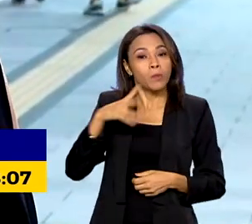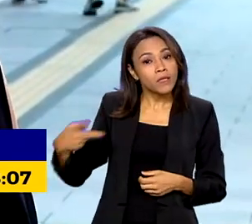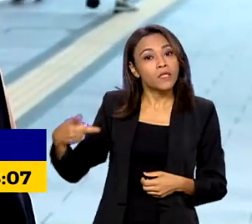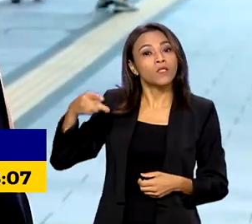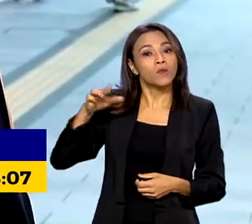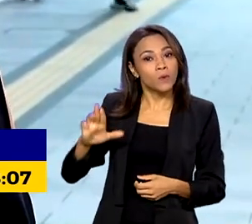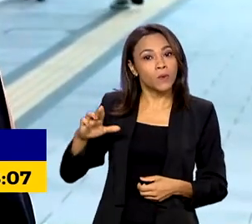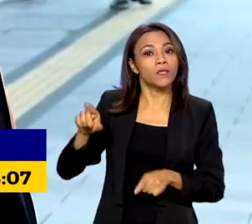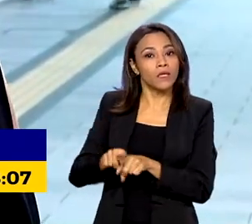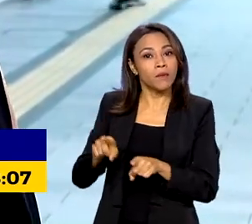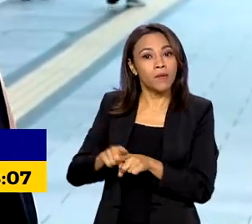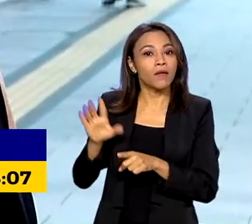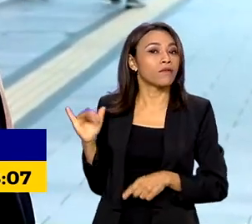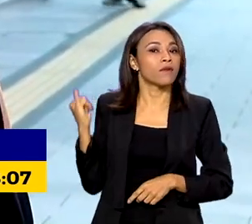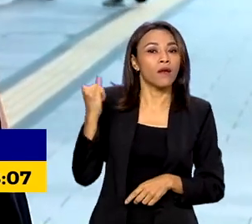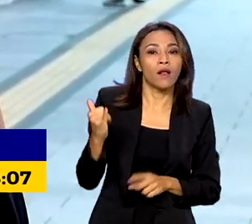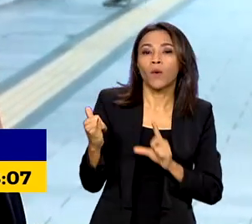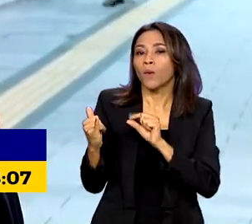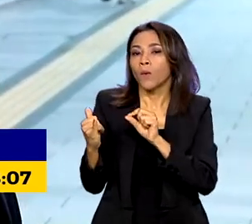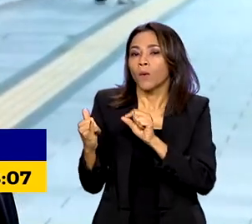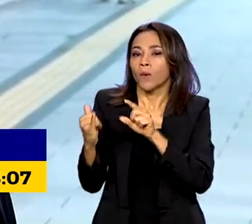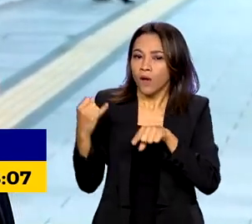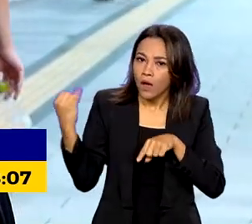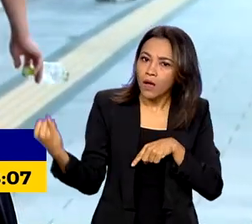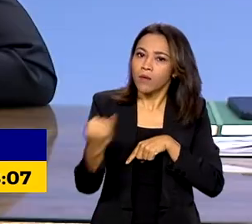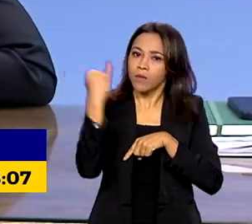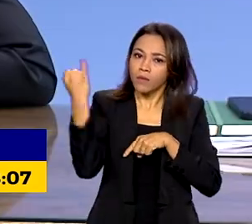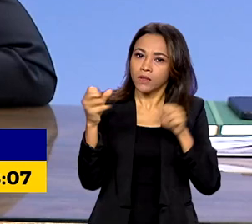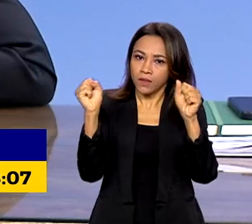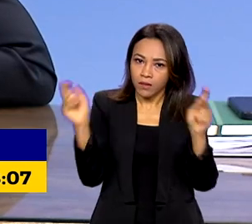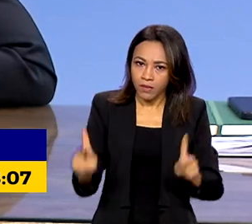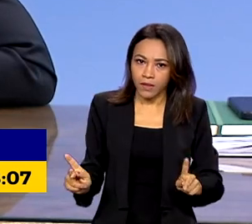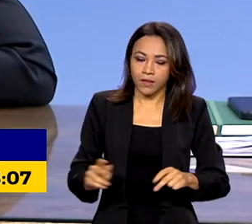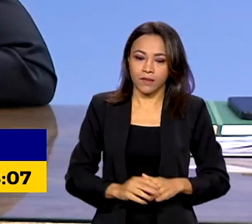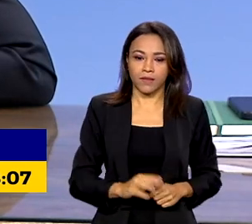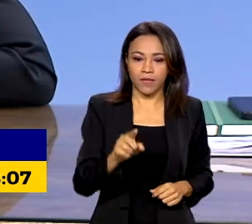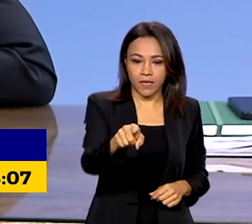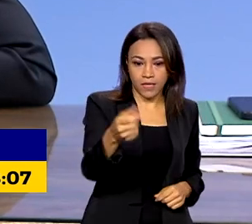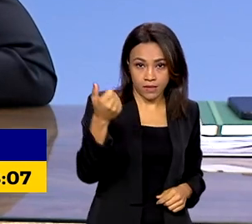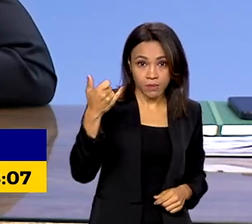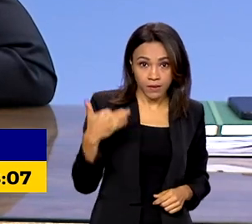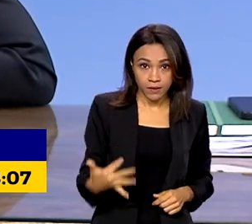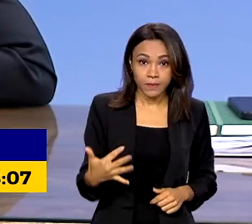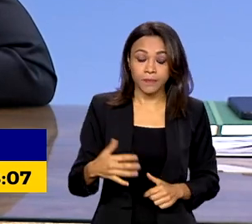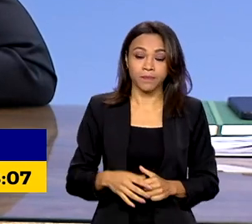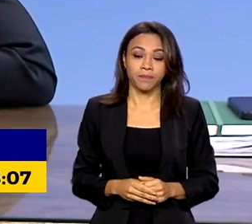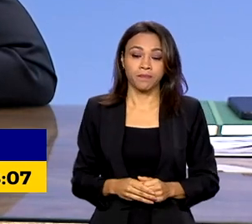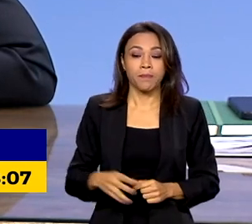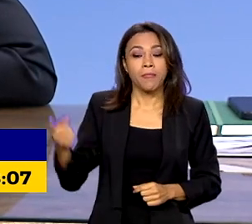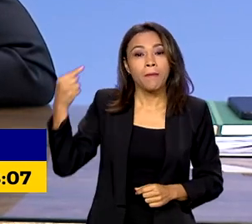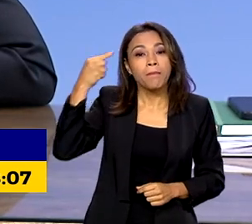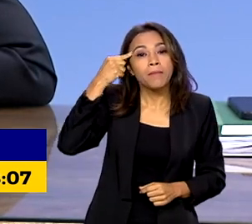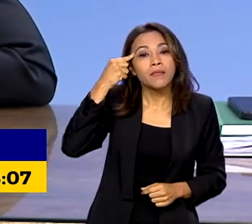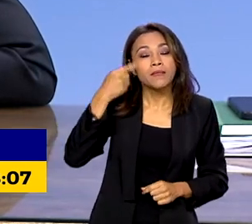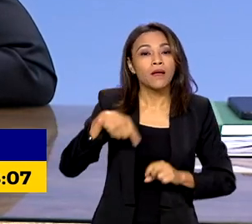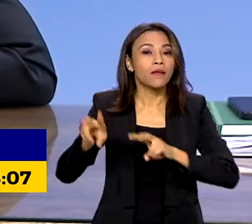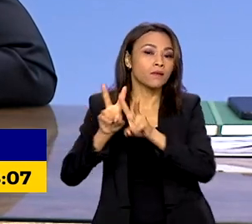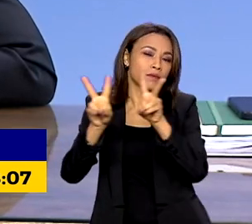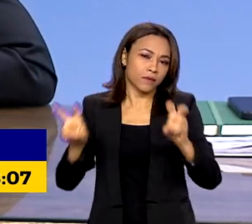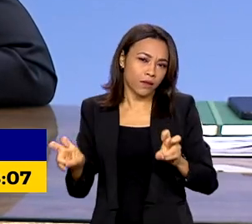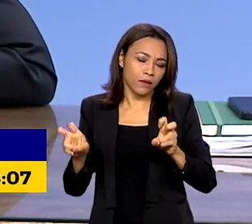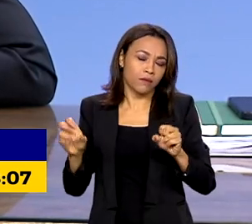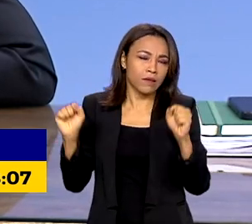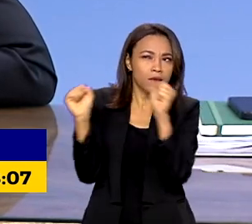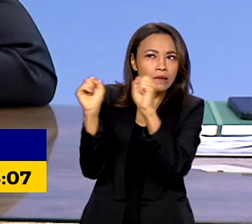reforçar a mensagem sobre a importância da paz. A necessidade de que se pense no tema da paz